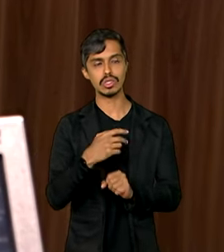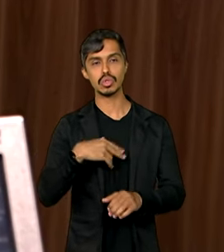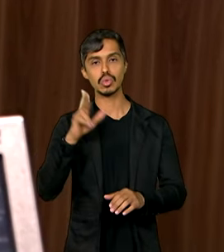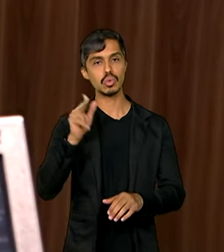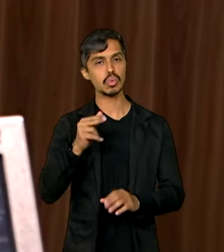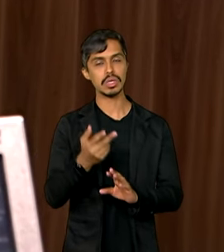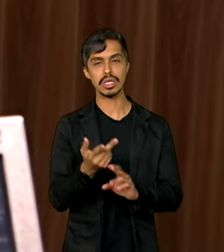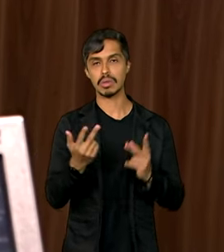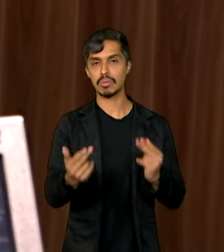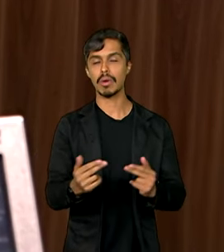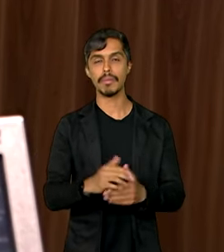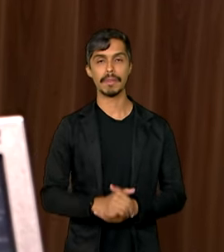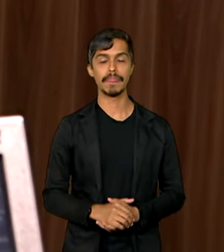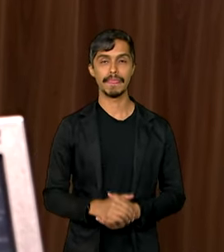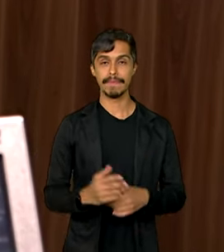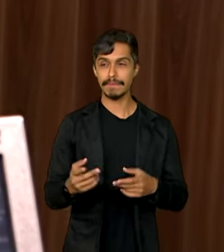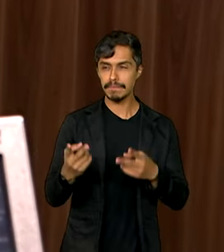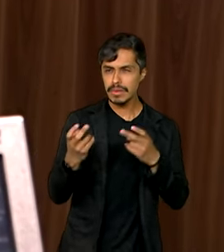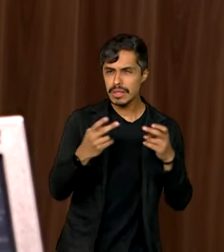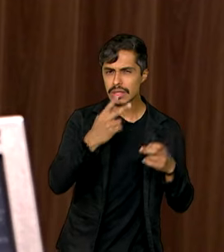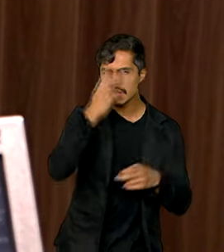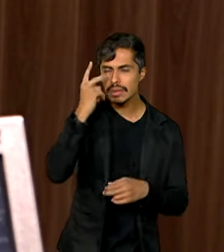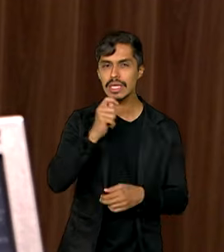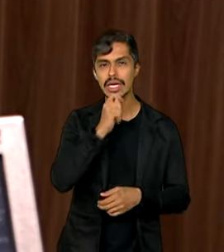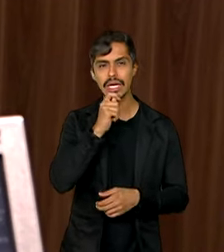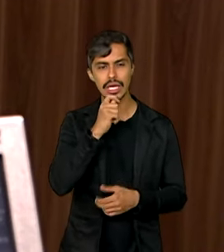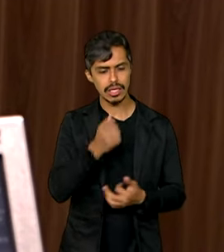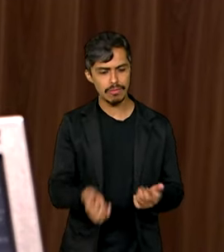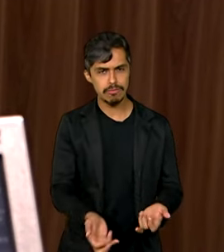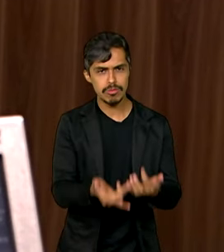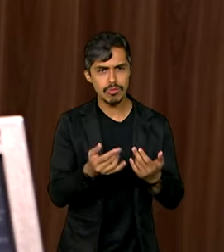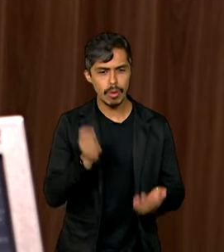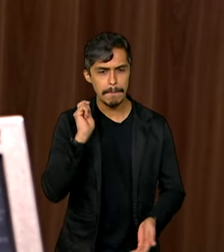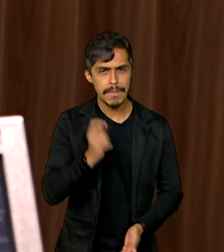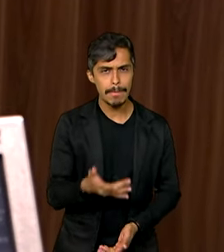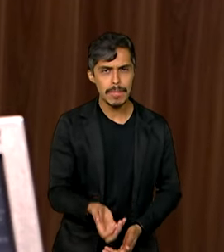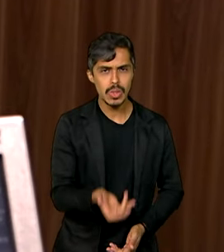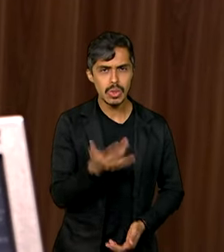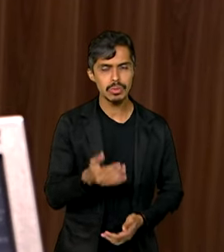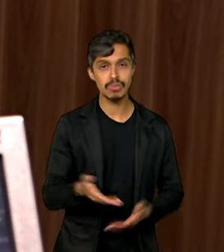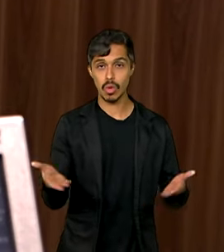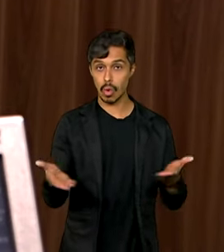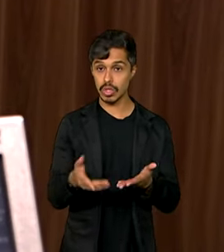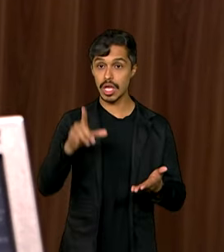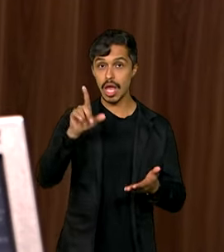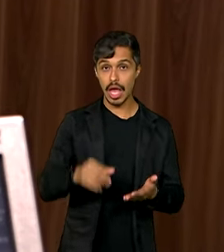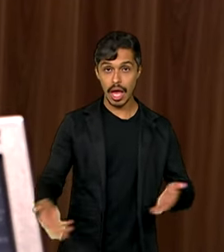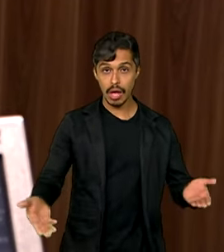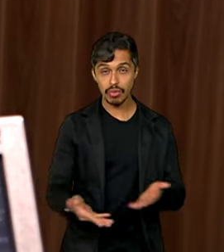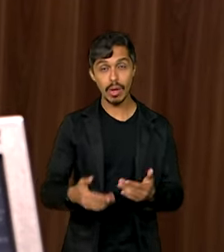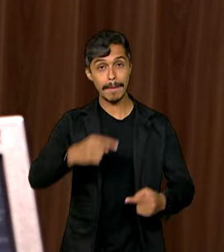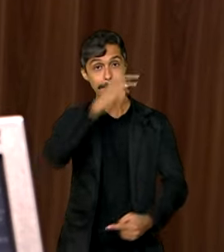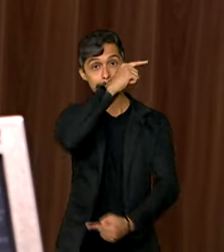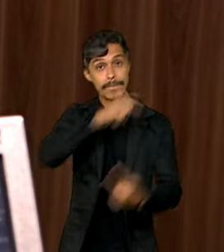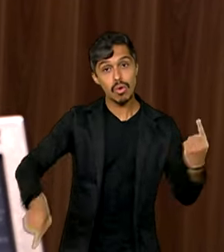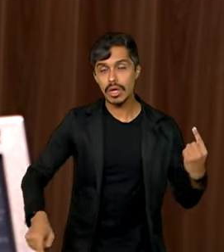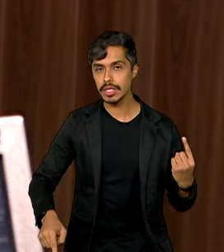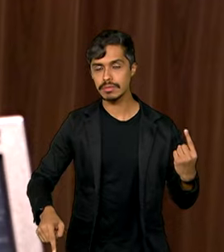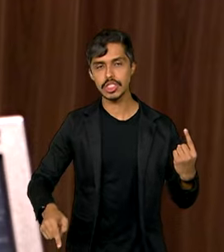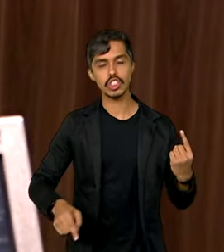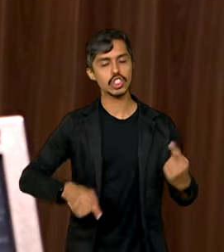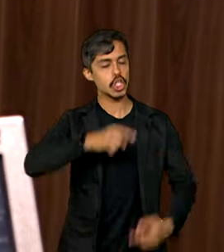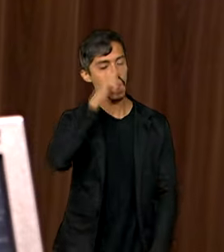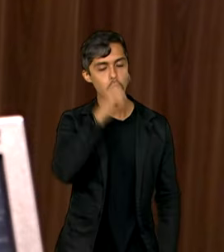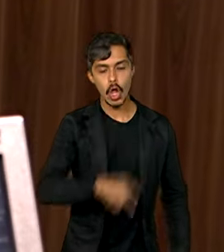as pessoas ainda estão colocando fogo. Hoje, no Brasil, nesse período, é proibido colocar fogo,